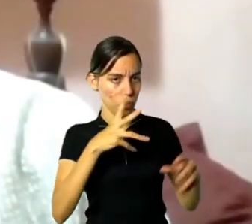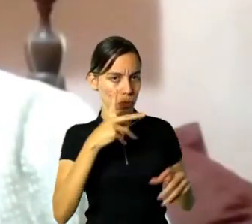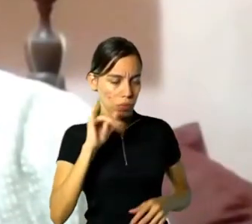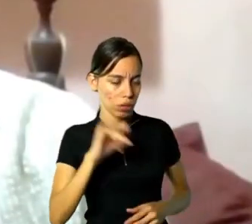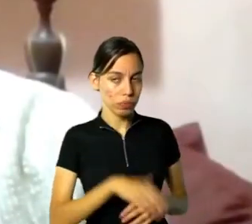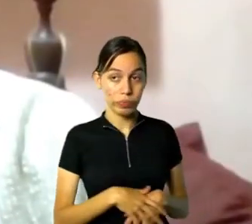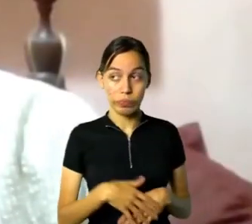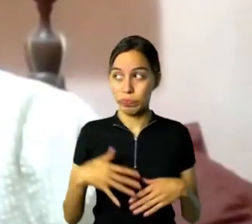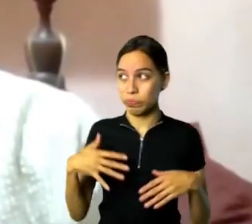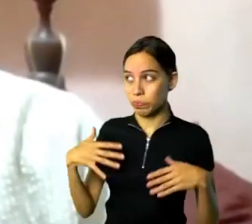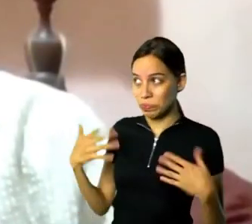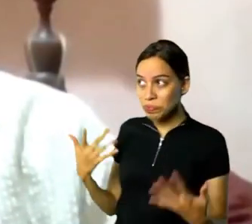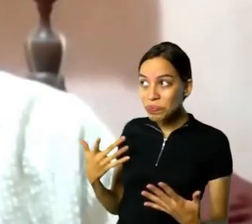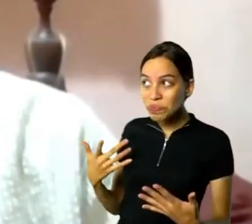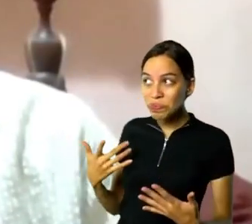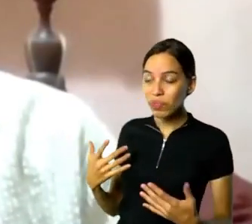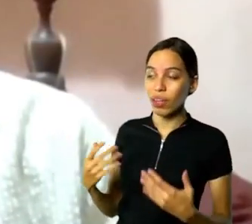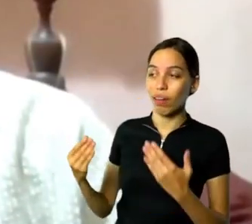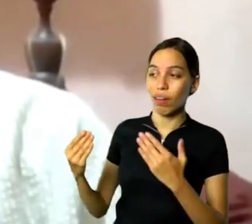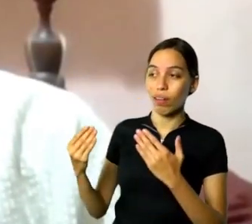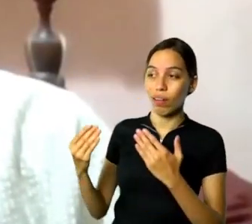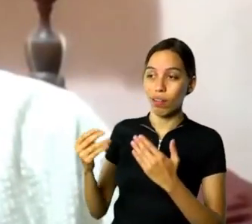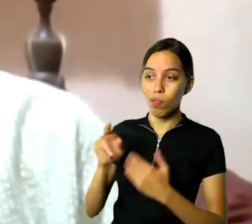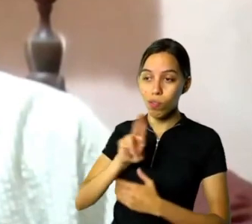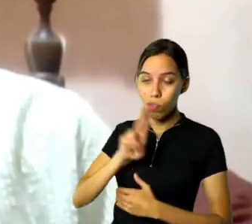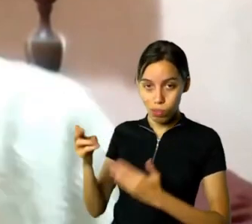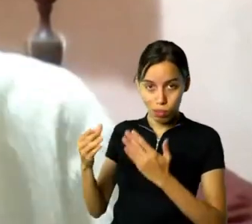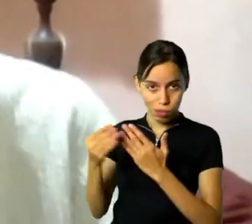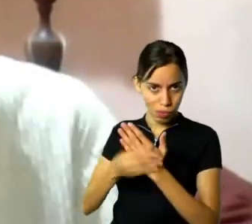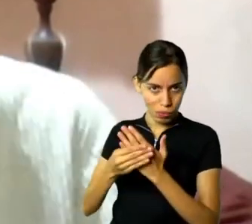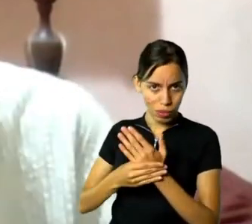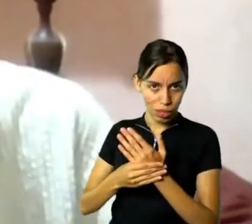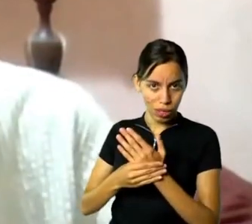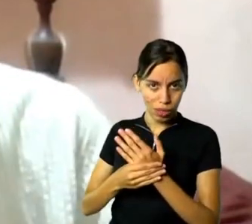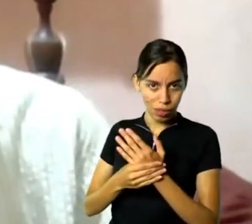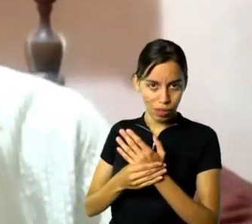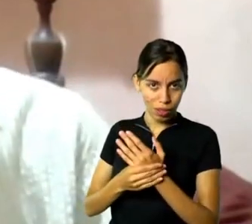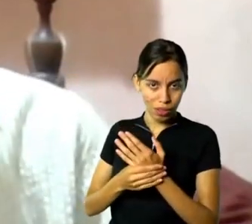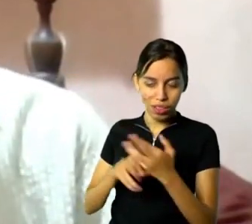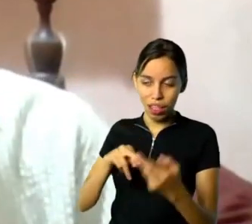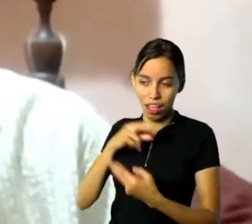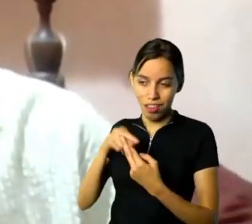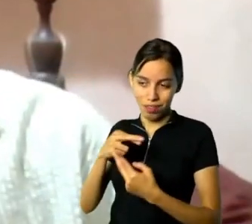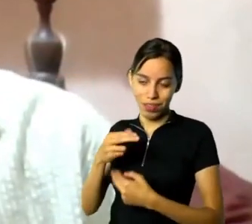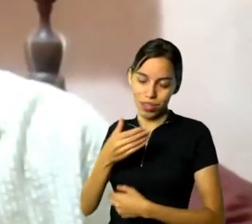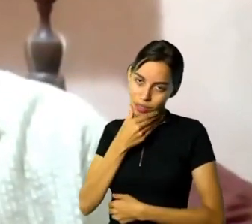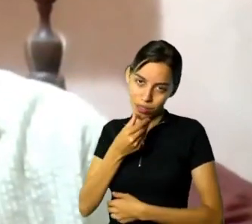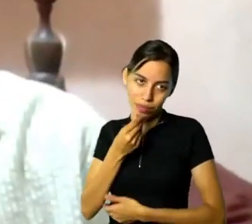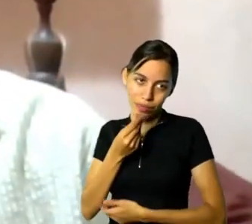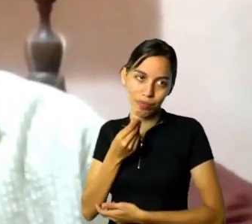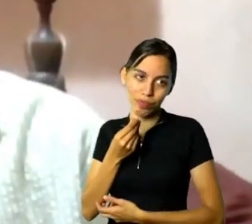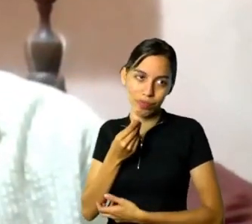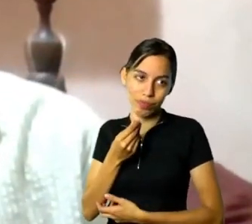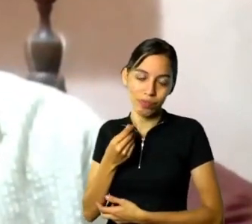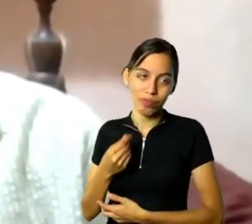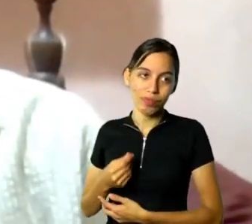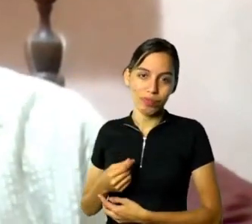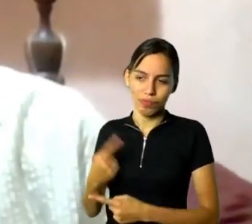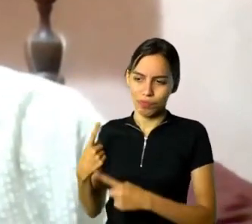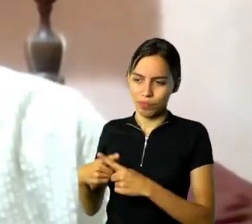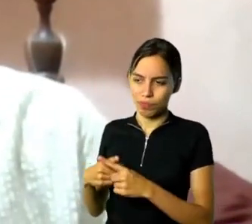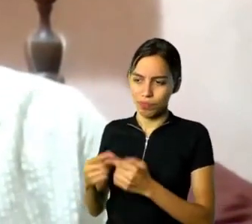até o nome do livro foi inspirado que uma coisa que ele gosta que está na obra dele muito latente, os balões,